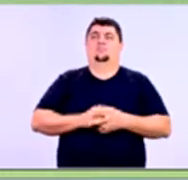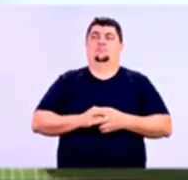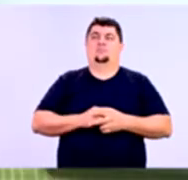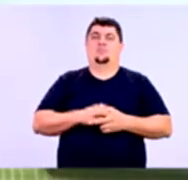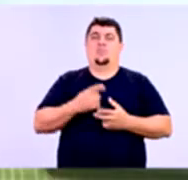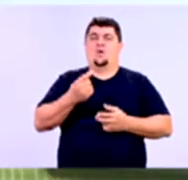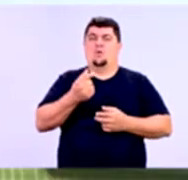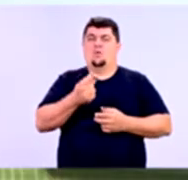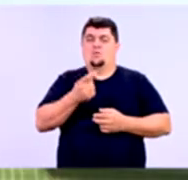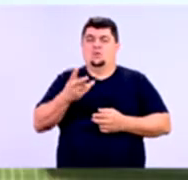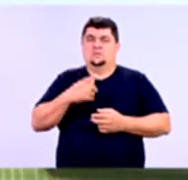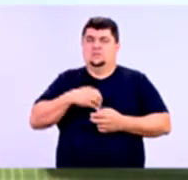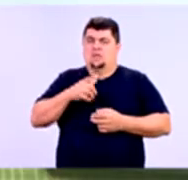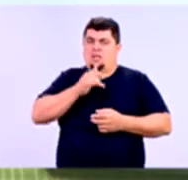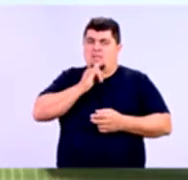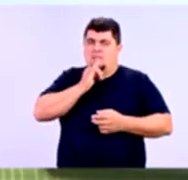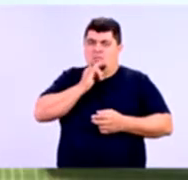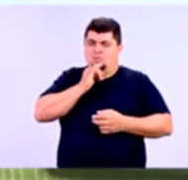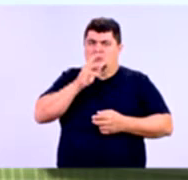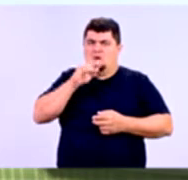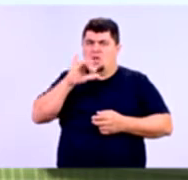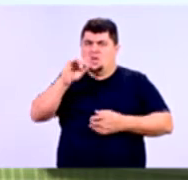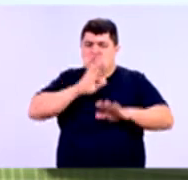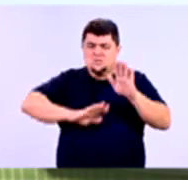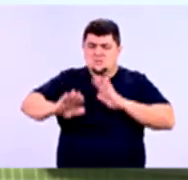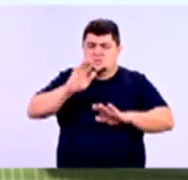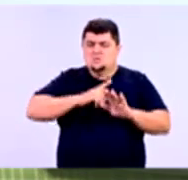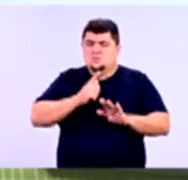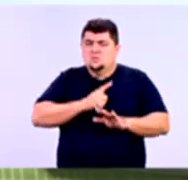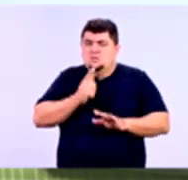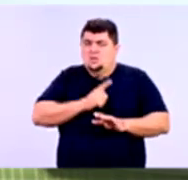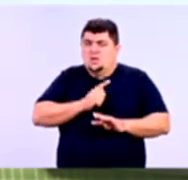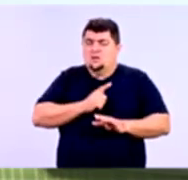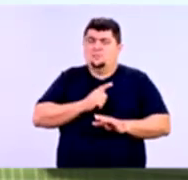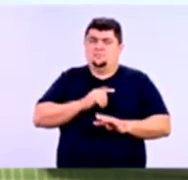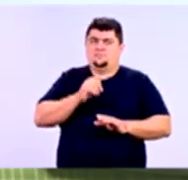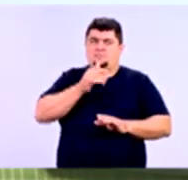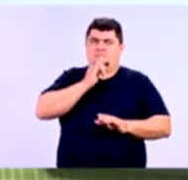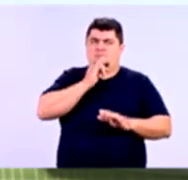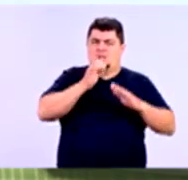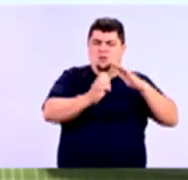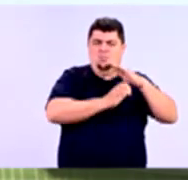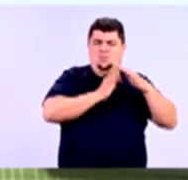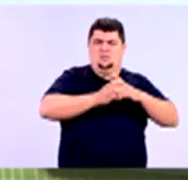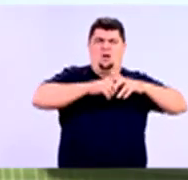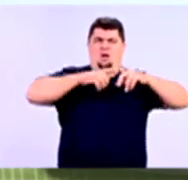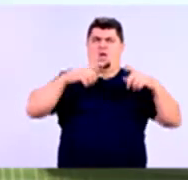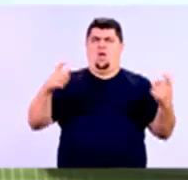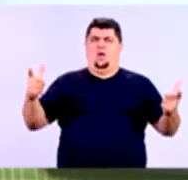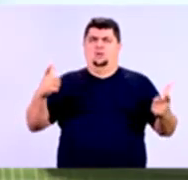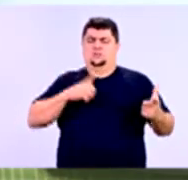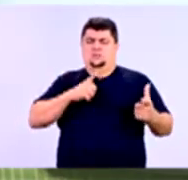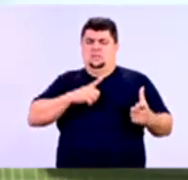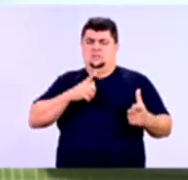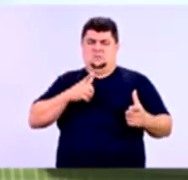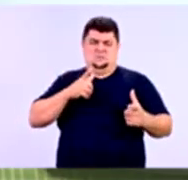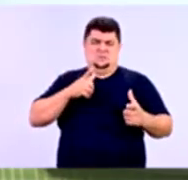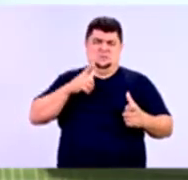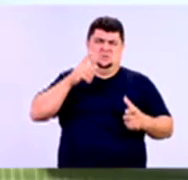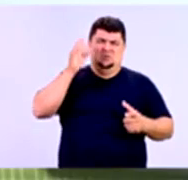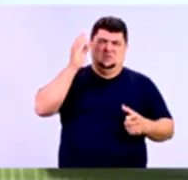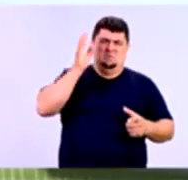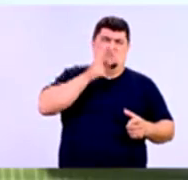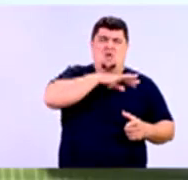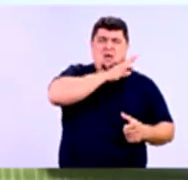Quanto mais arriscado for uma economia, o exemplo que a gente dá, quando tem uma empresa muito grande na sua cidade e essa empresa está falindo, isso é um